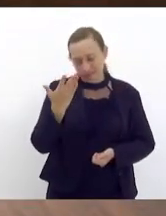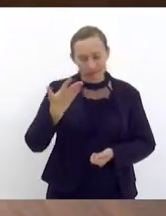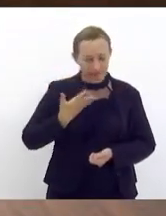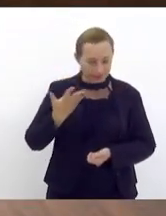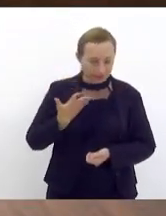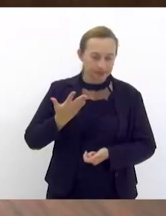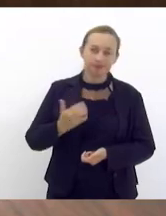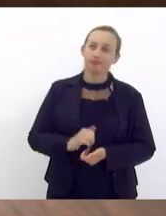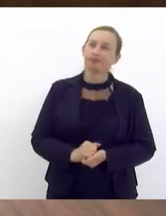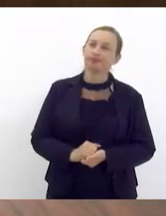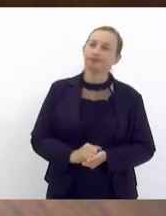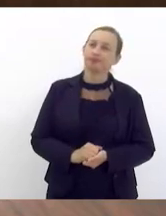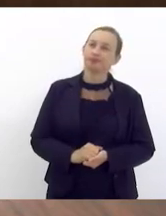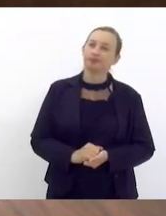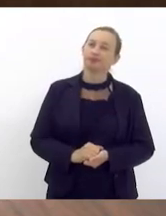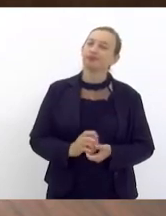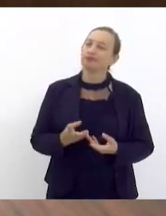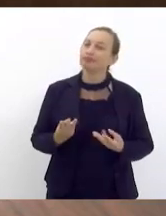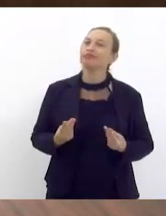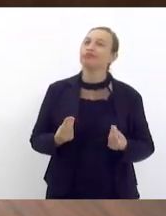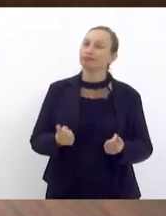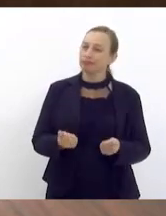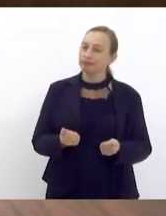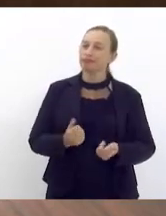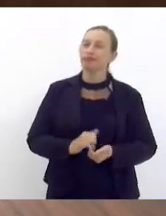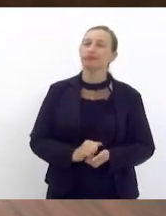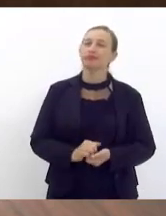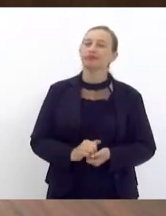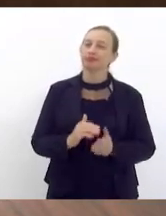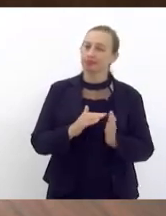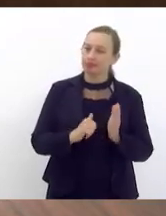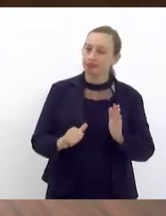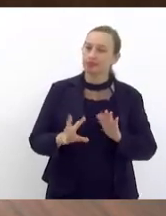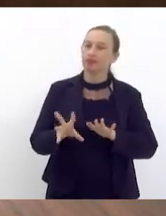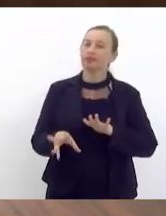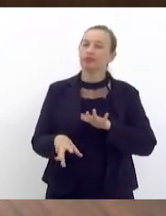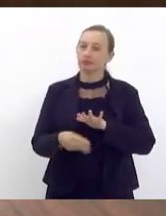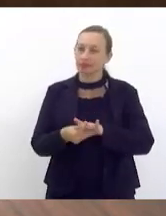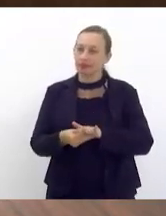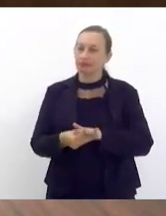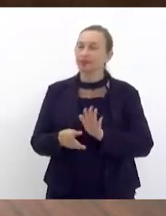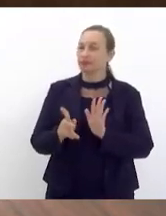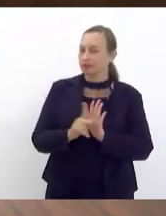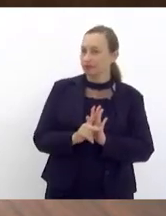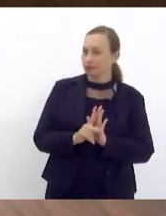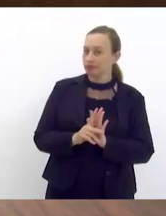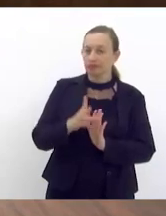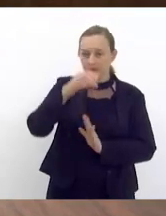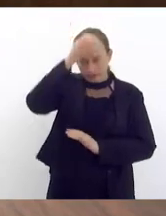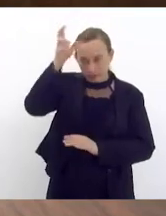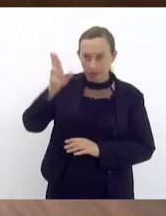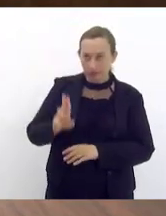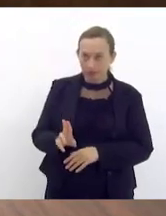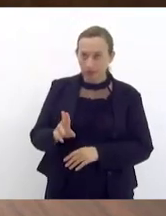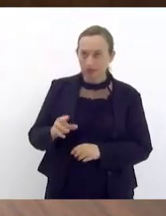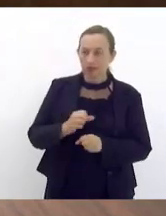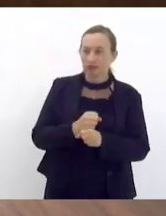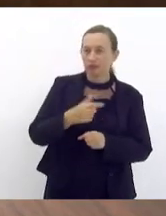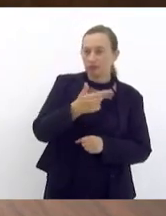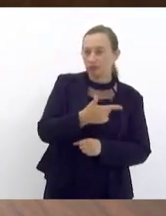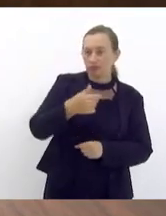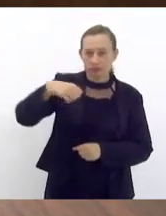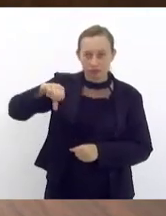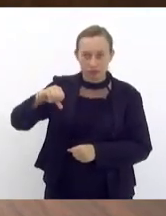que foram sensíveis ao retirar a emenda projeto esse que se arrasta aqui desde 2019